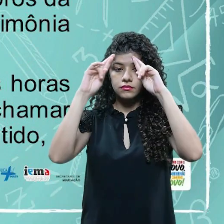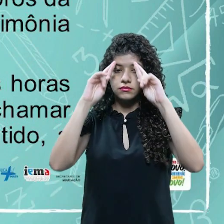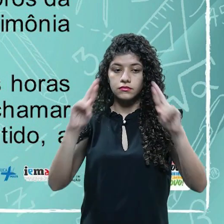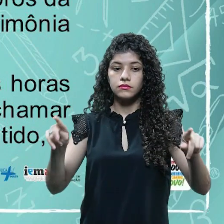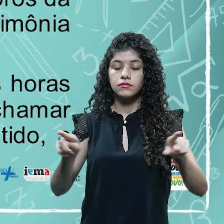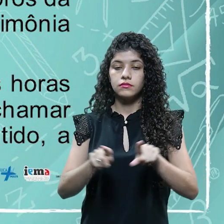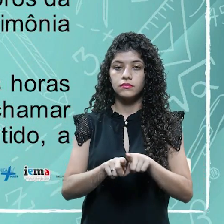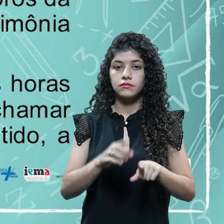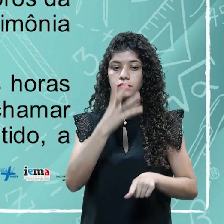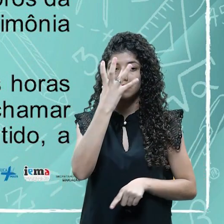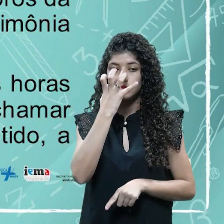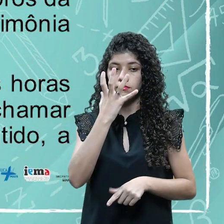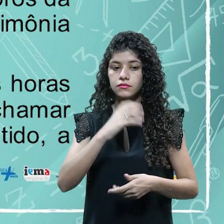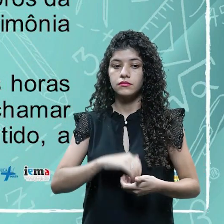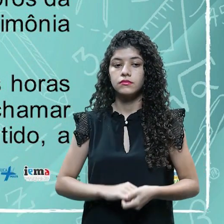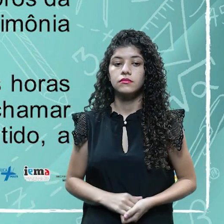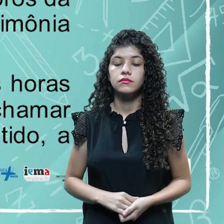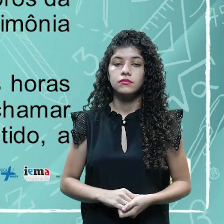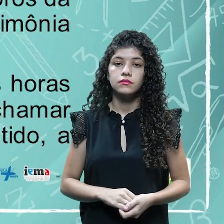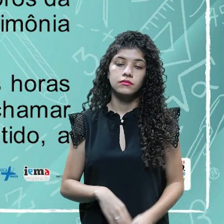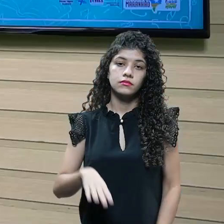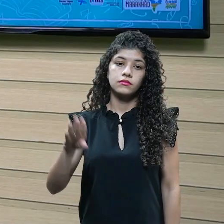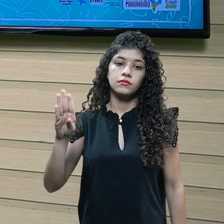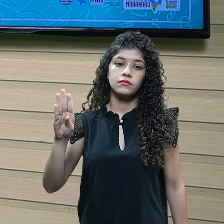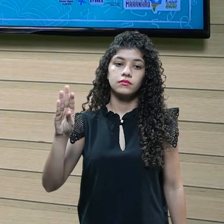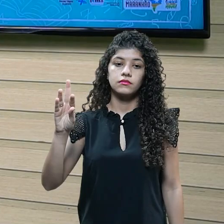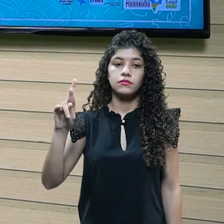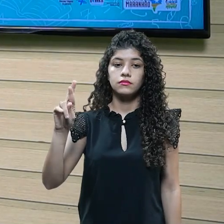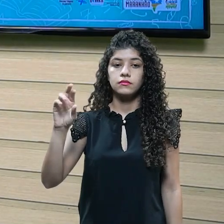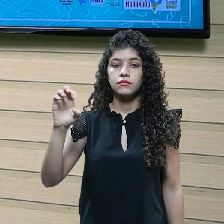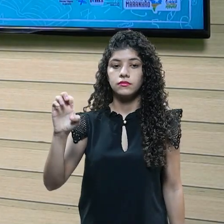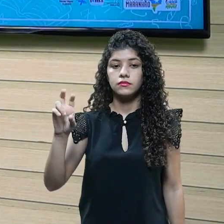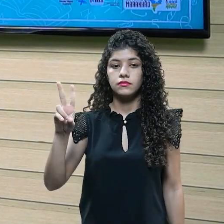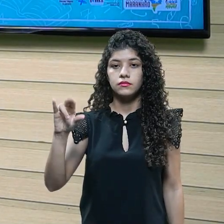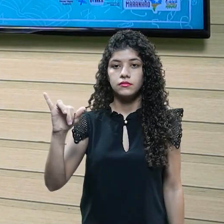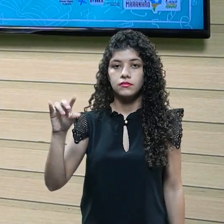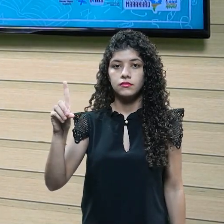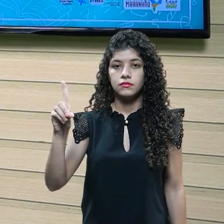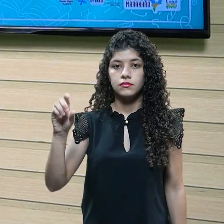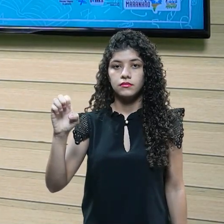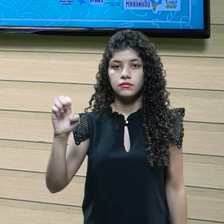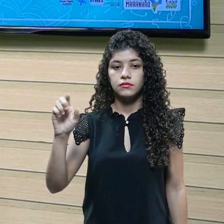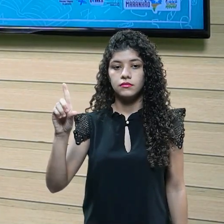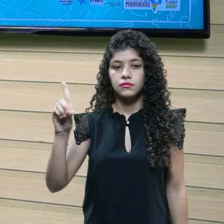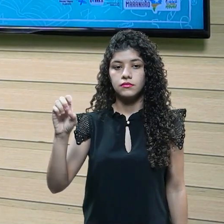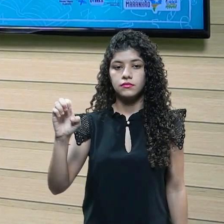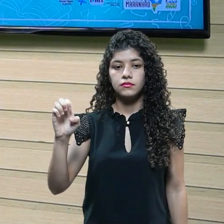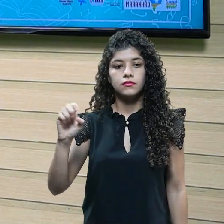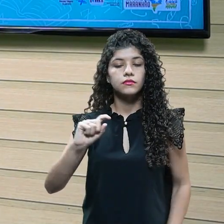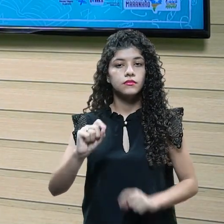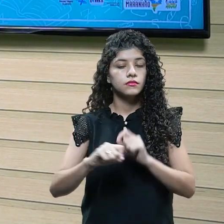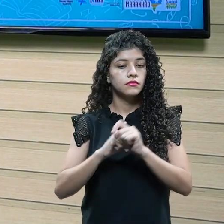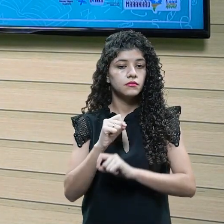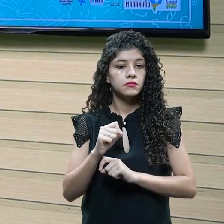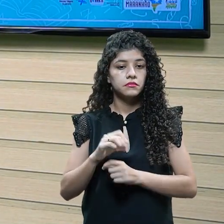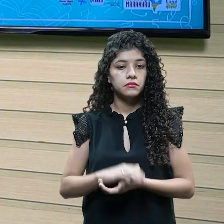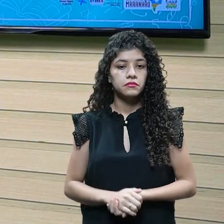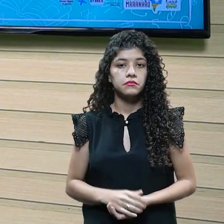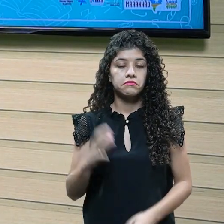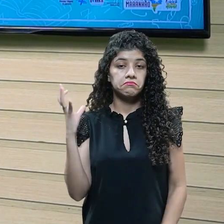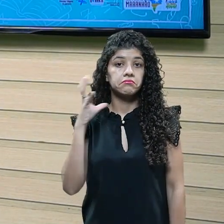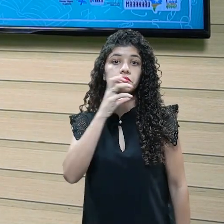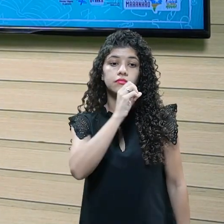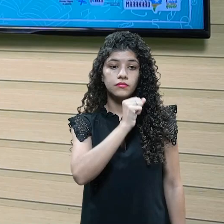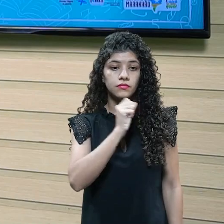seriedade, né? O evento. E brevidade, né? Que é o essencial. Não tem nada melhor do que ser